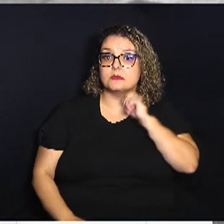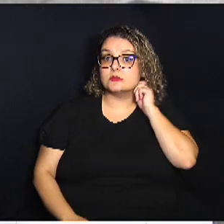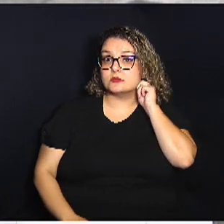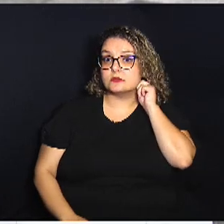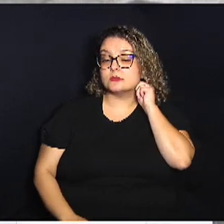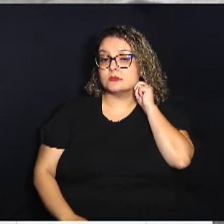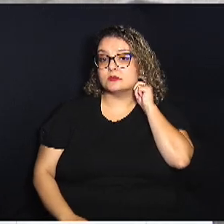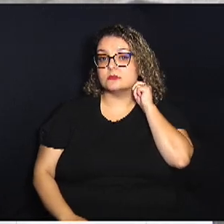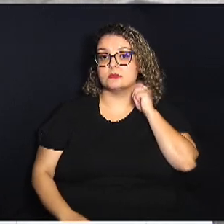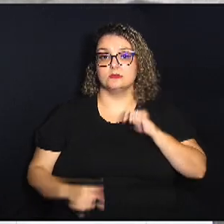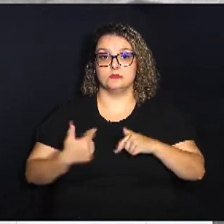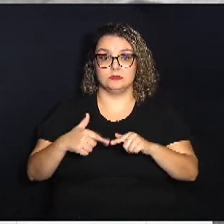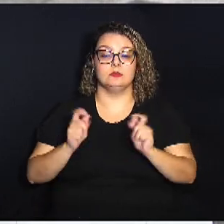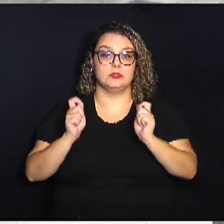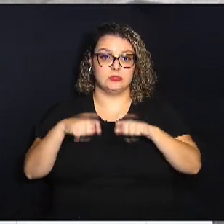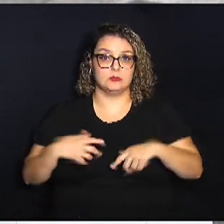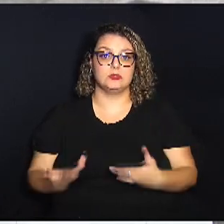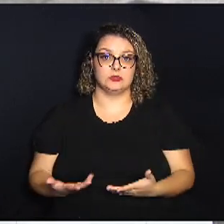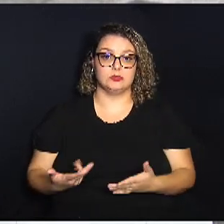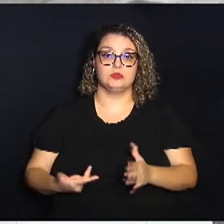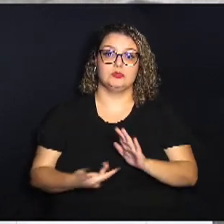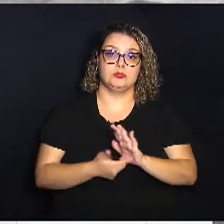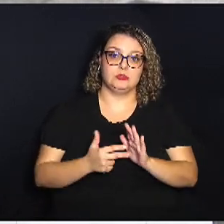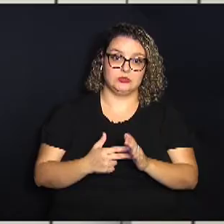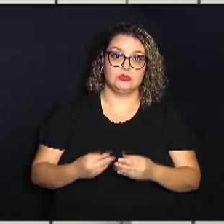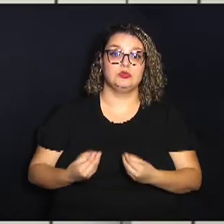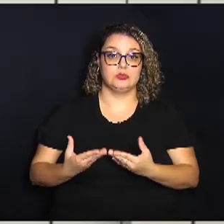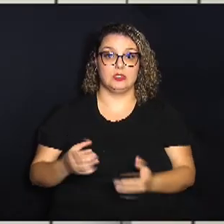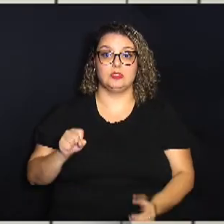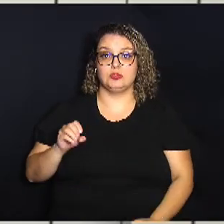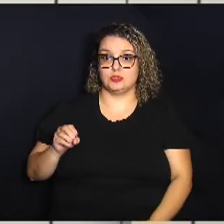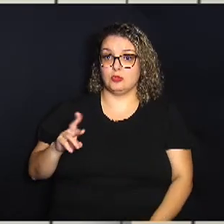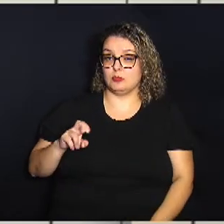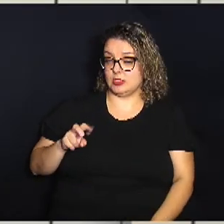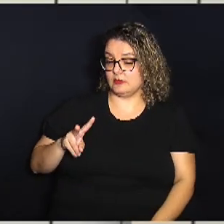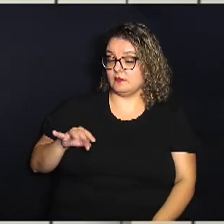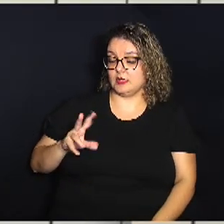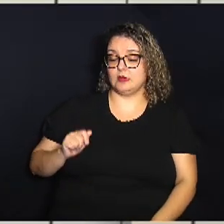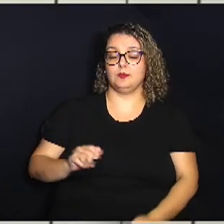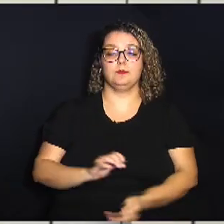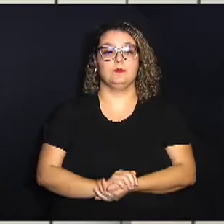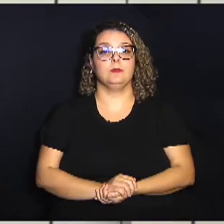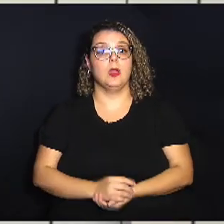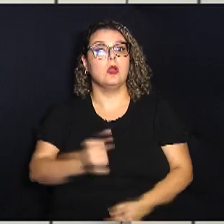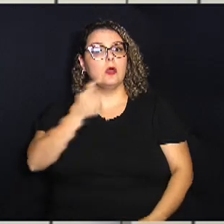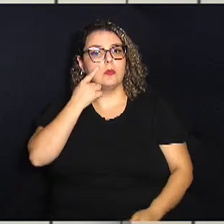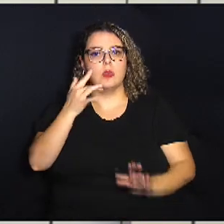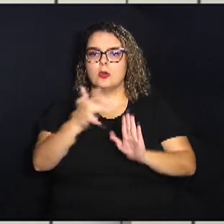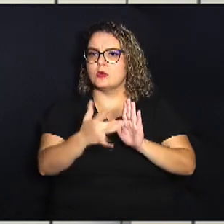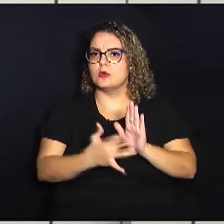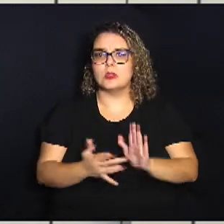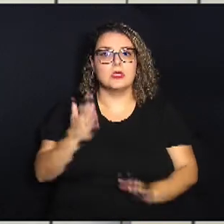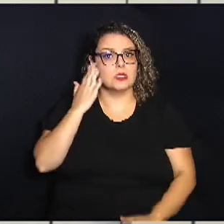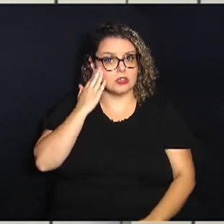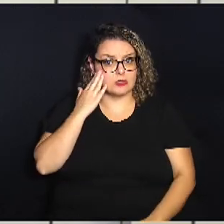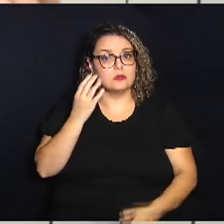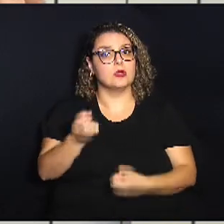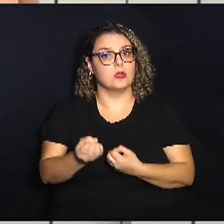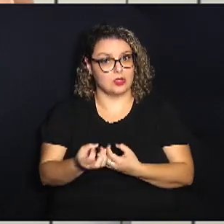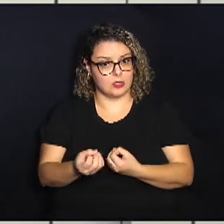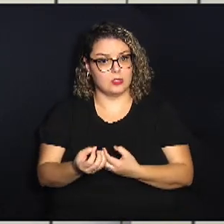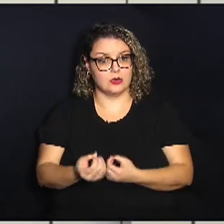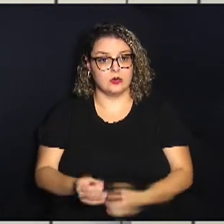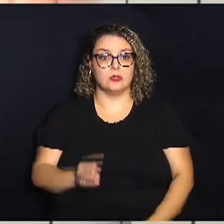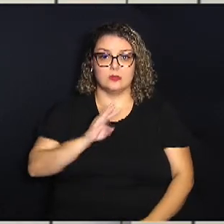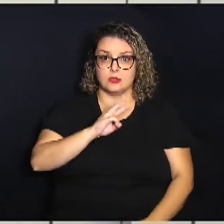trabalhos eficientes no sentido de levar a sobrevida. Para você conferir a pauta completa, ficar muito bem informado, é